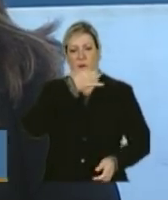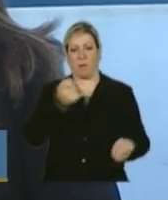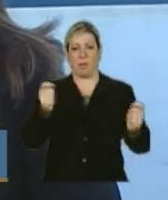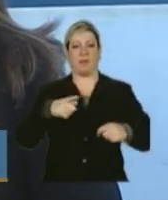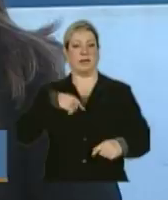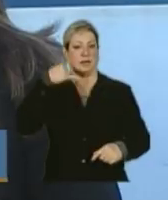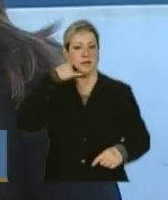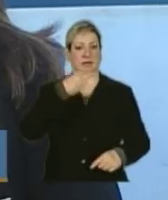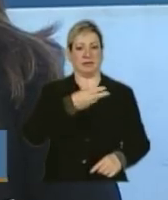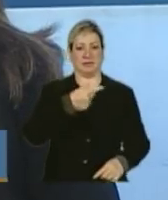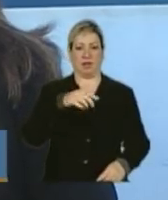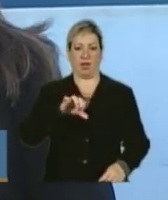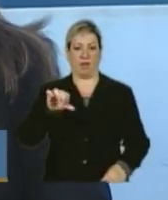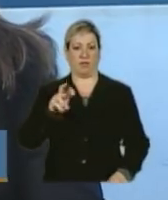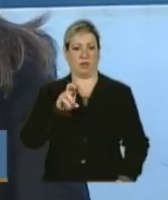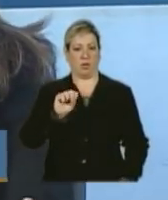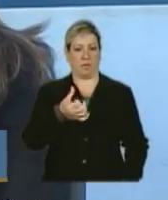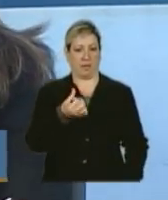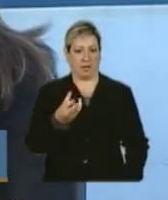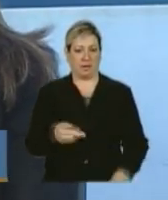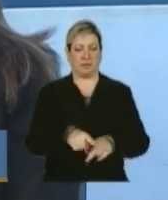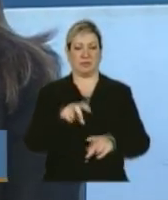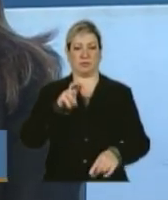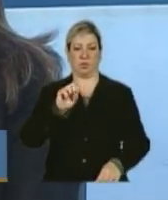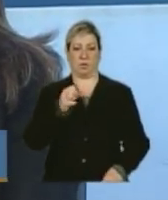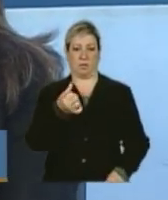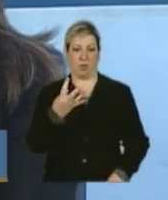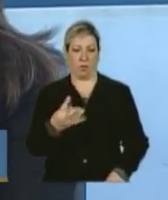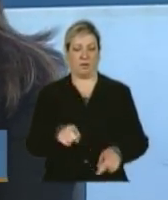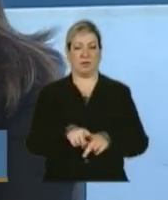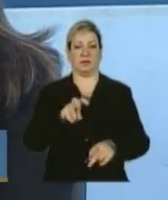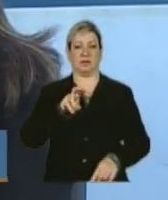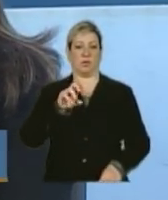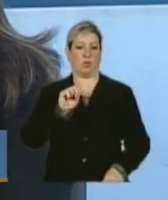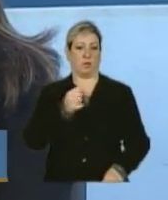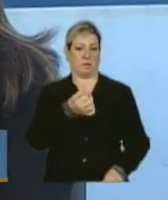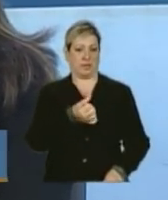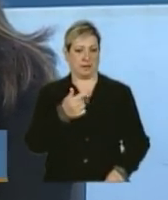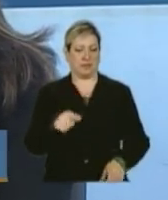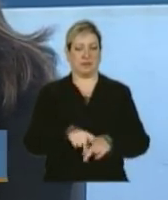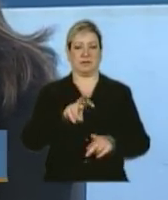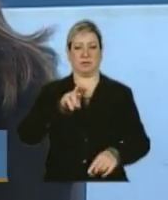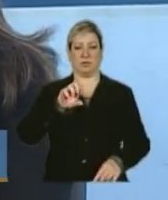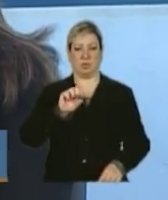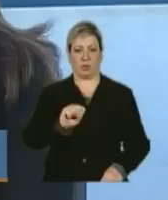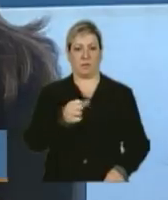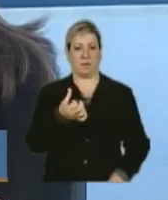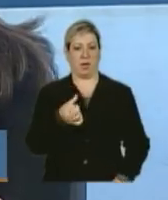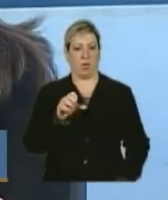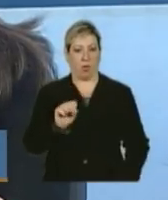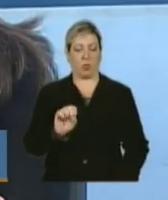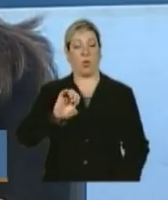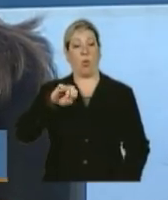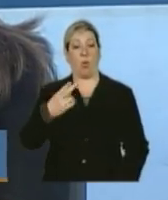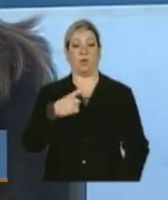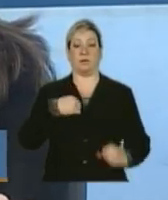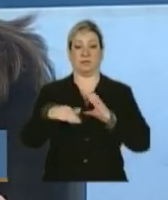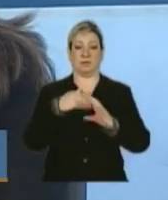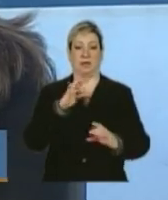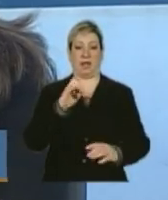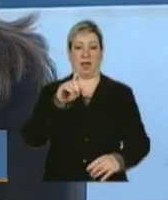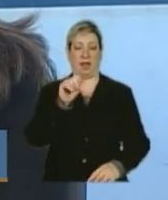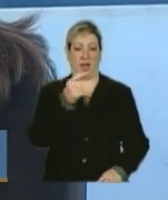telefones 3799 5863 5864 5867 5868 ou pelo e-mail tele